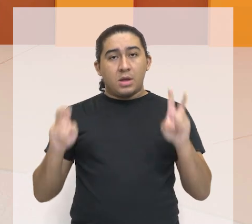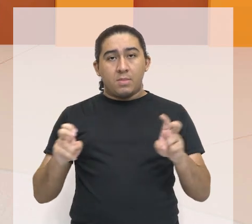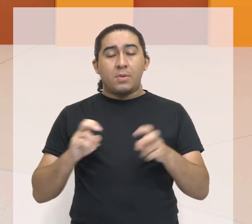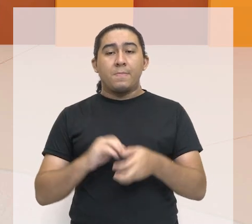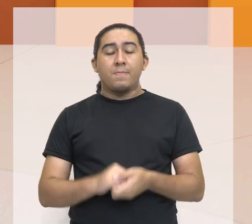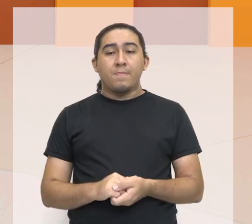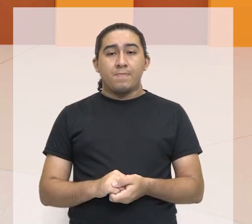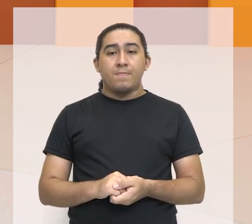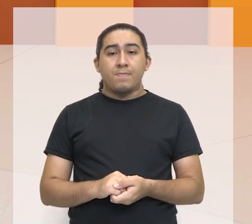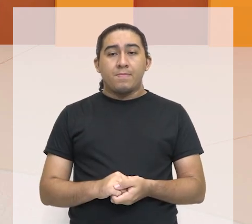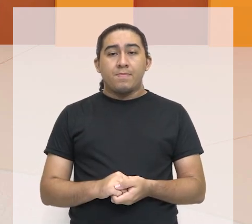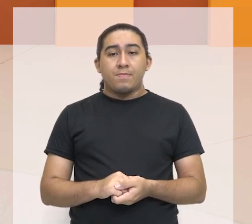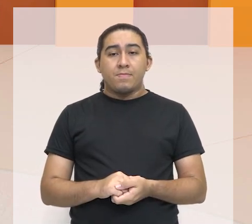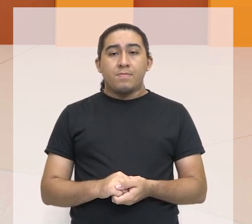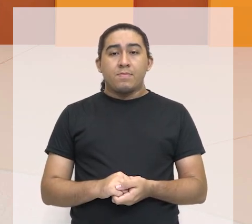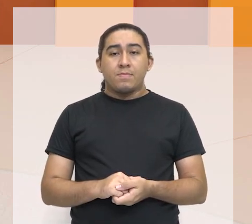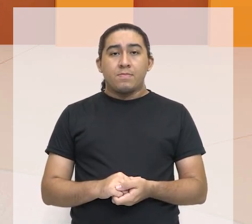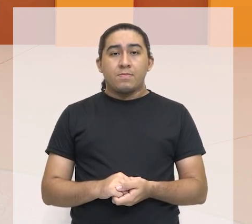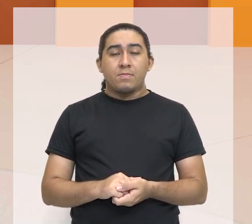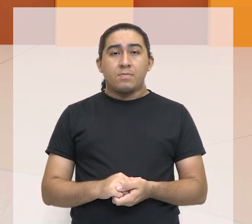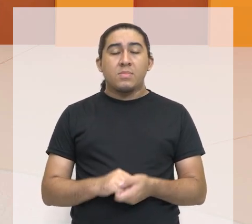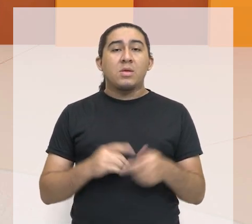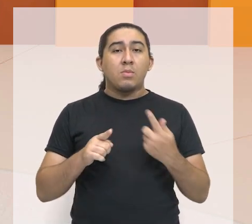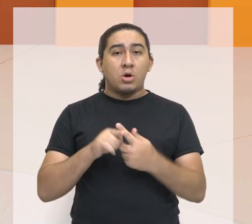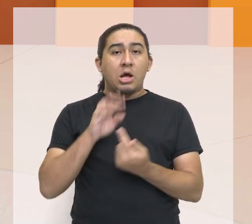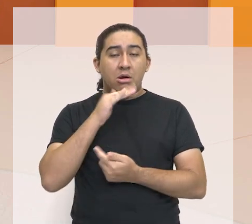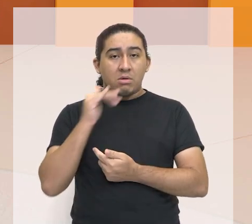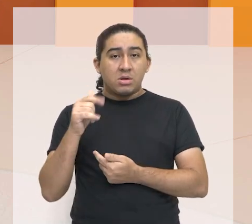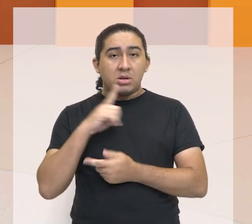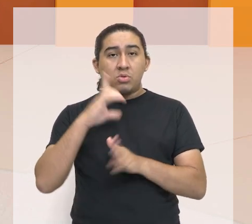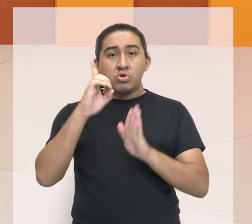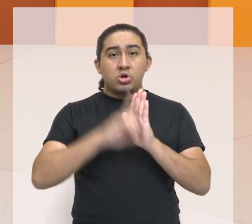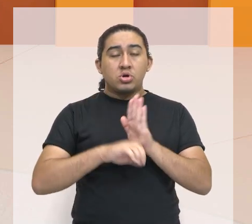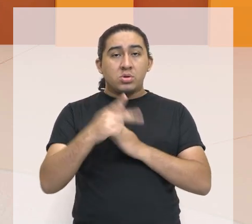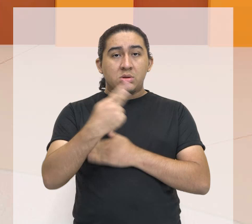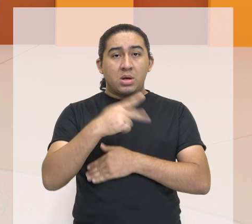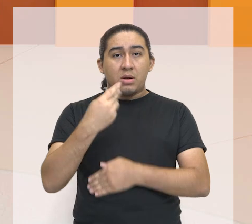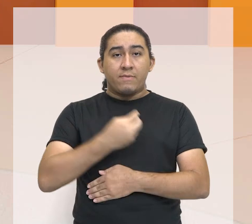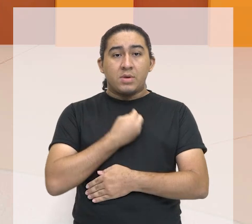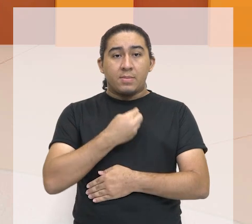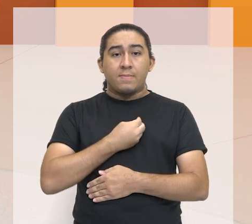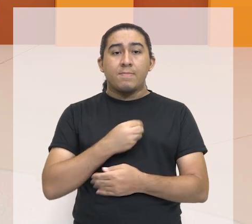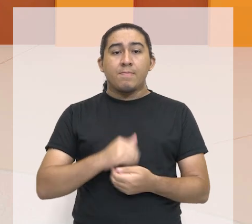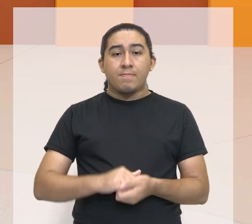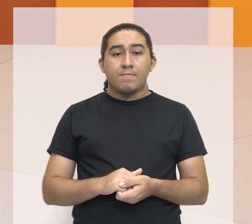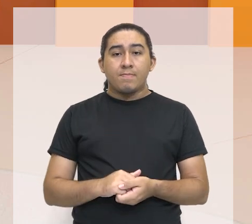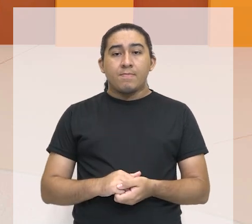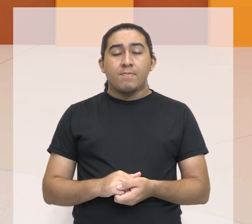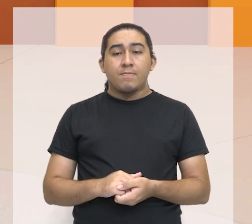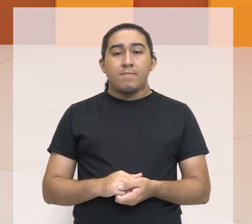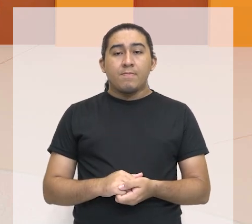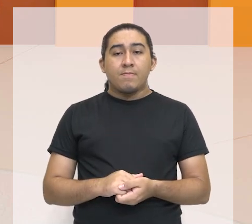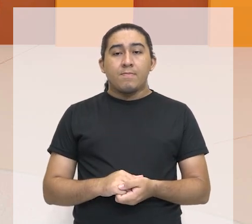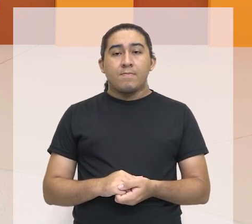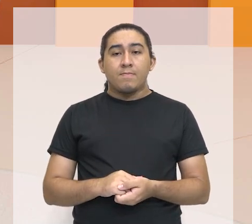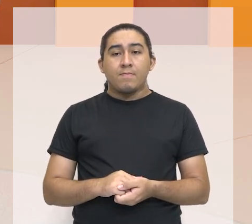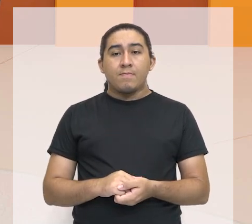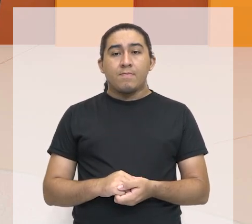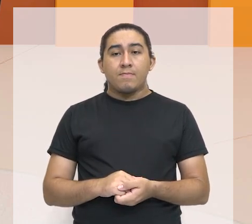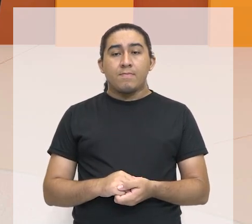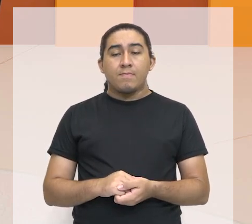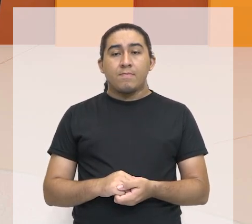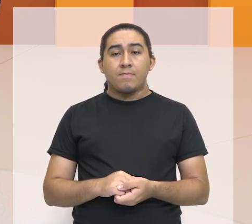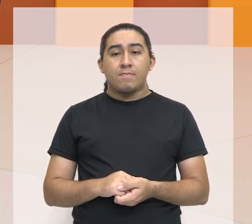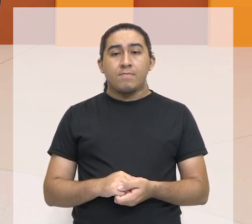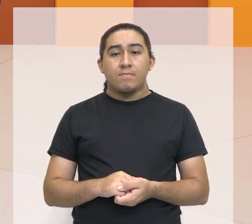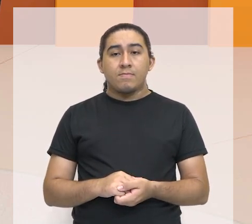a criança tem o direito de nascer, de viver. É o direito à vida, é um direito fundamental. Tem direito também